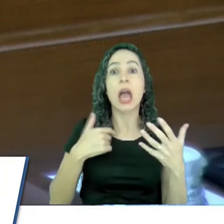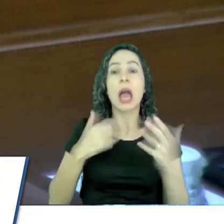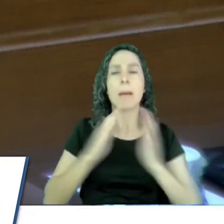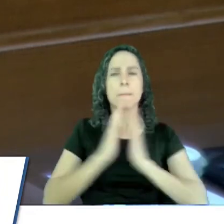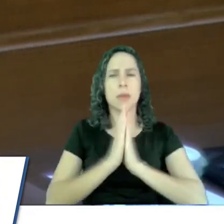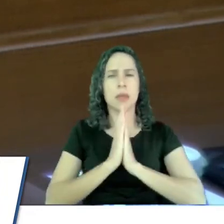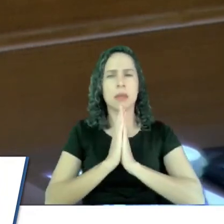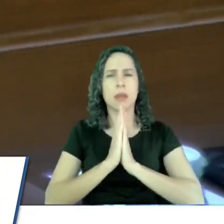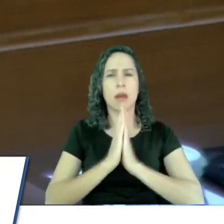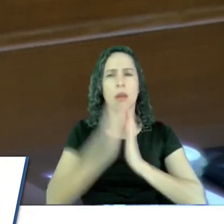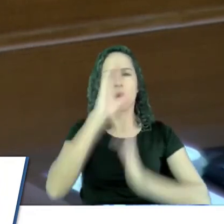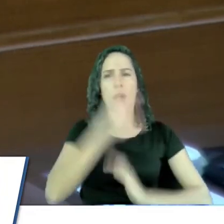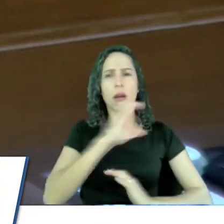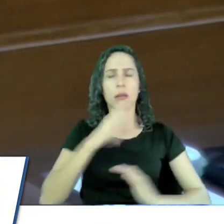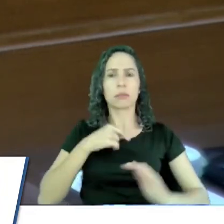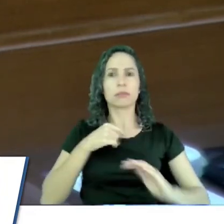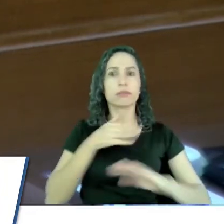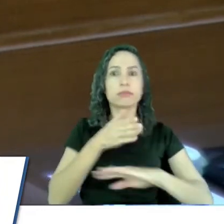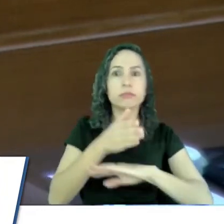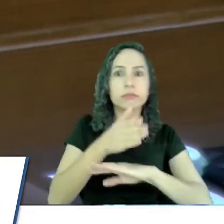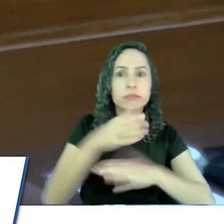não tem como frequentar a praça.